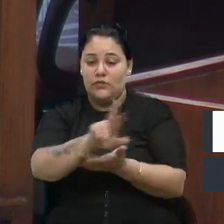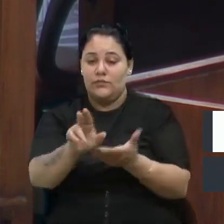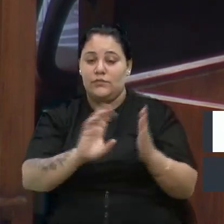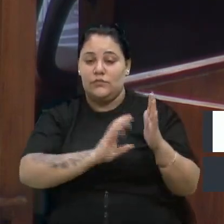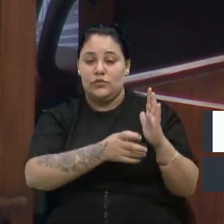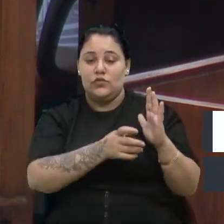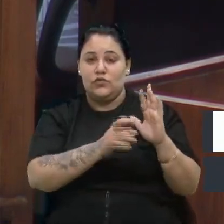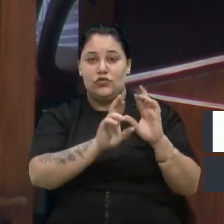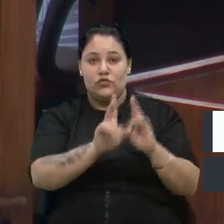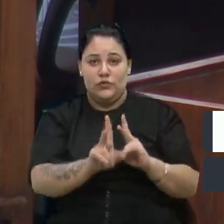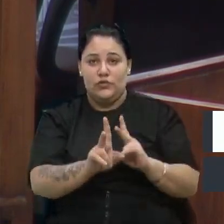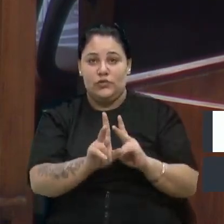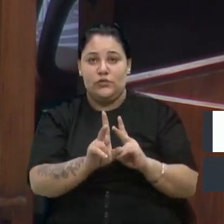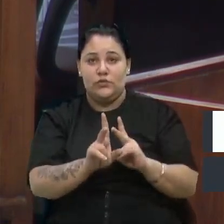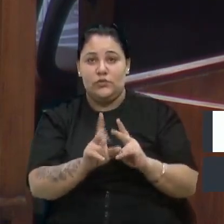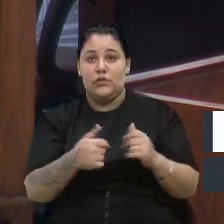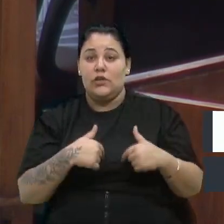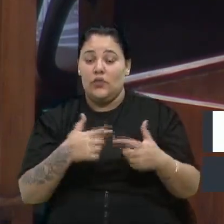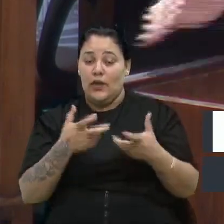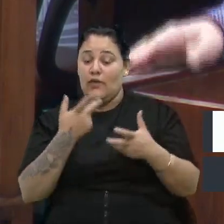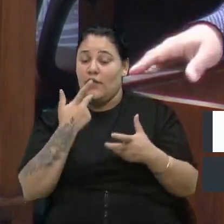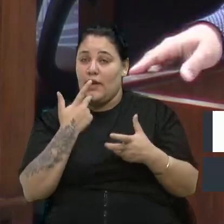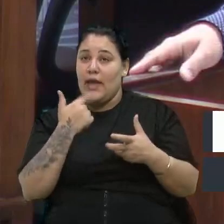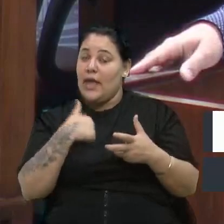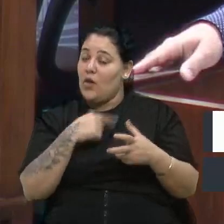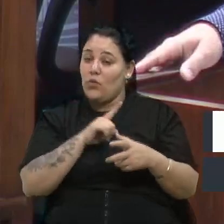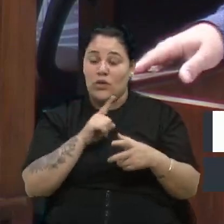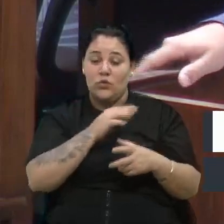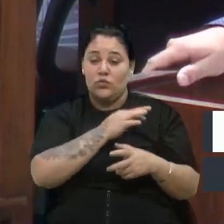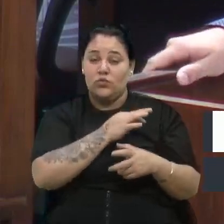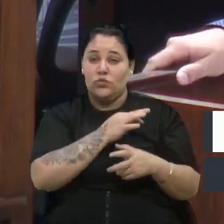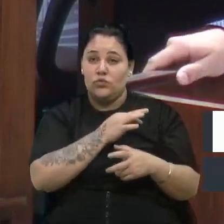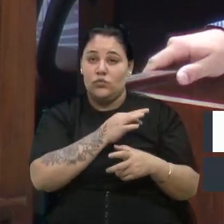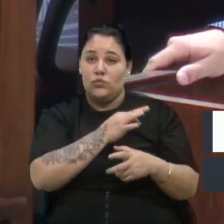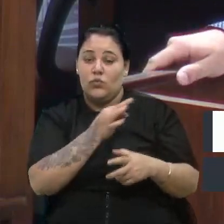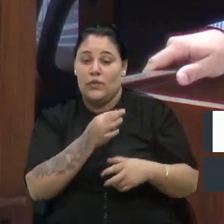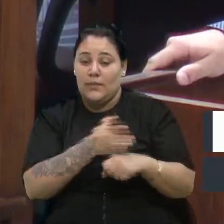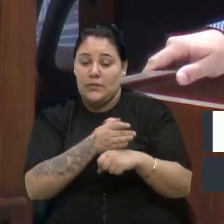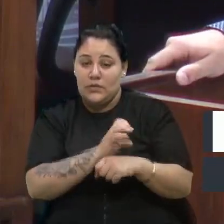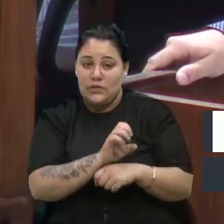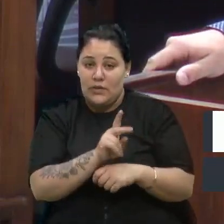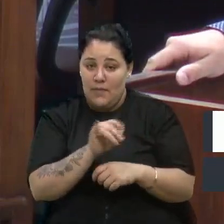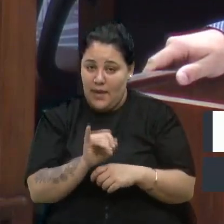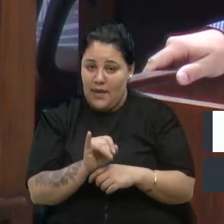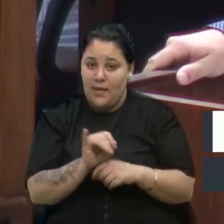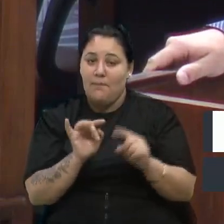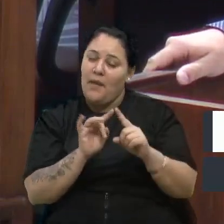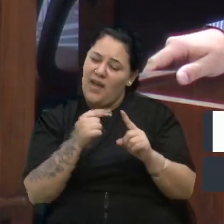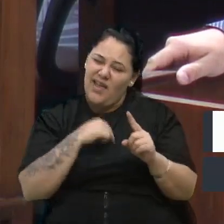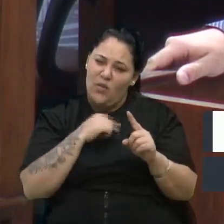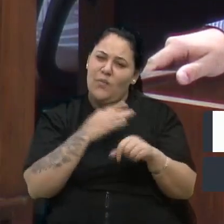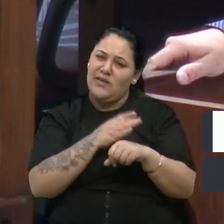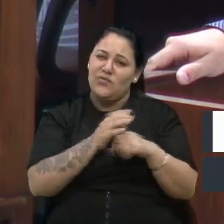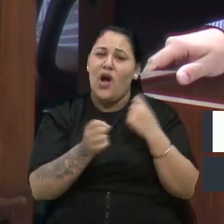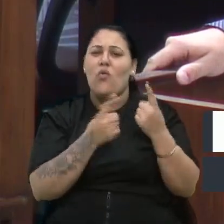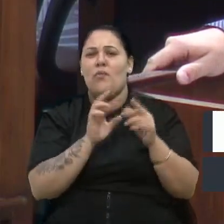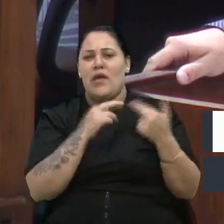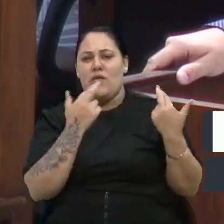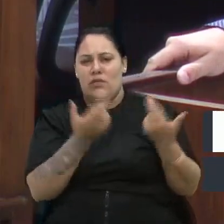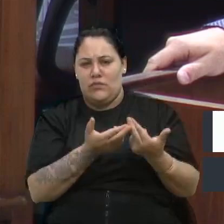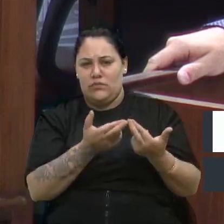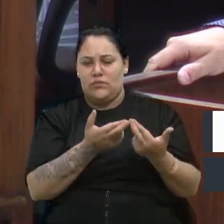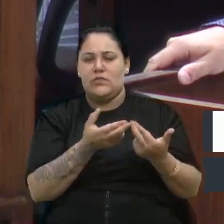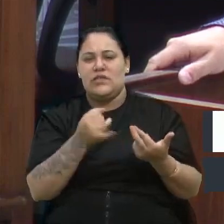E quero dizer que não sou membro, tenho participado de algumas oitivas, sempre que a minha agenda permite, e tenho